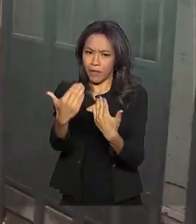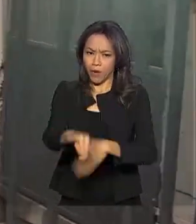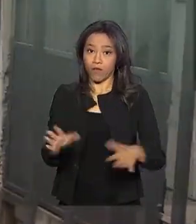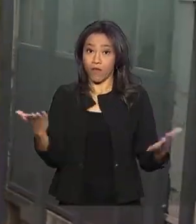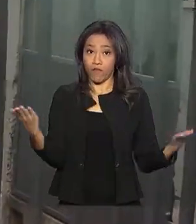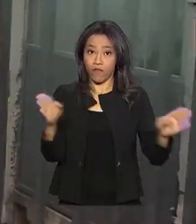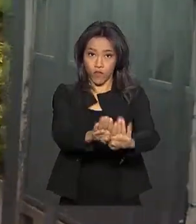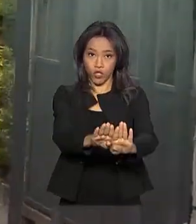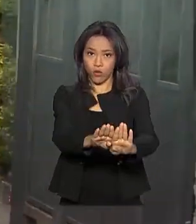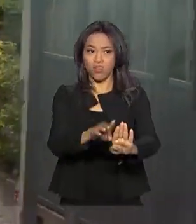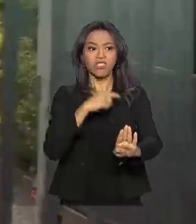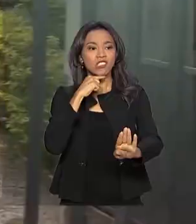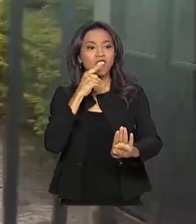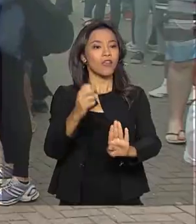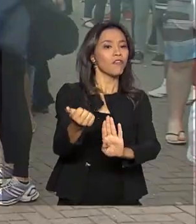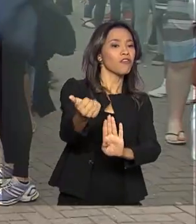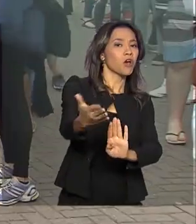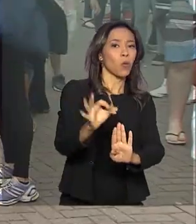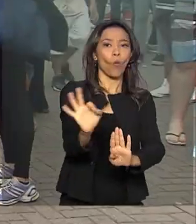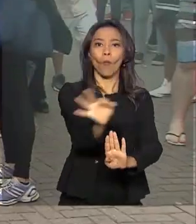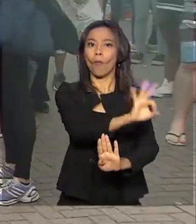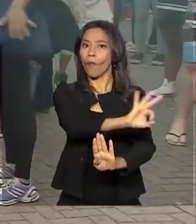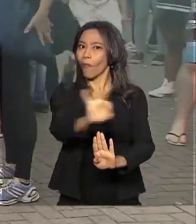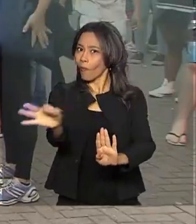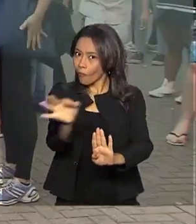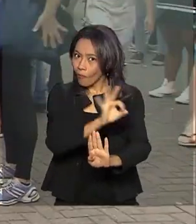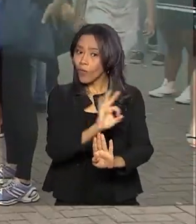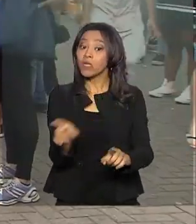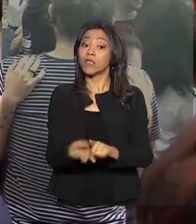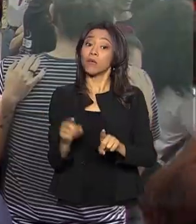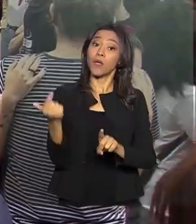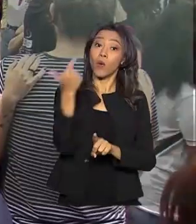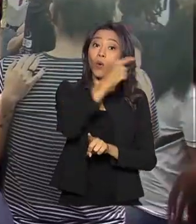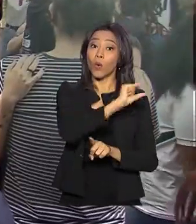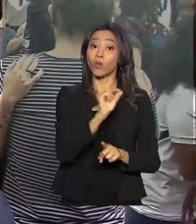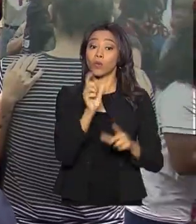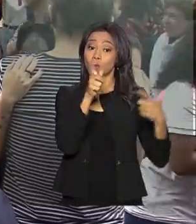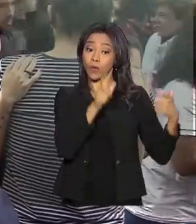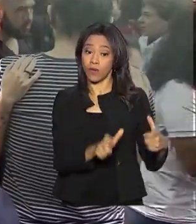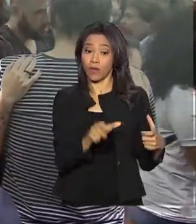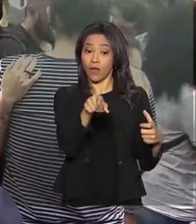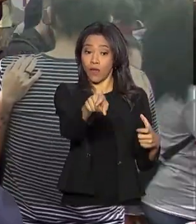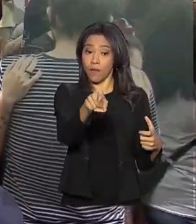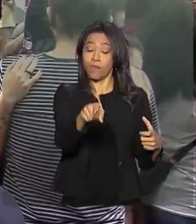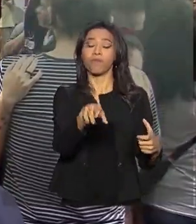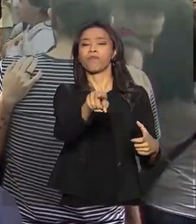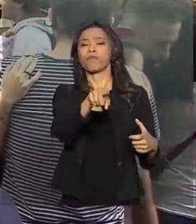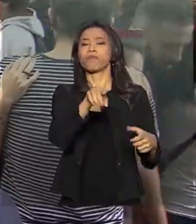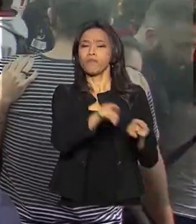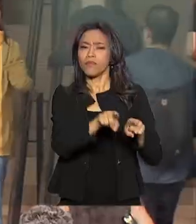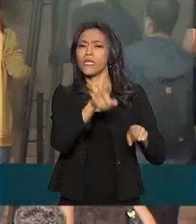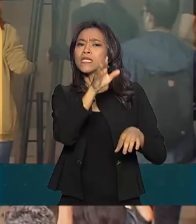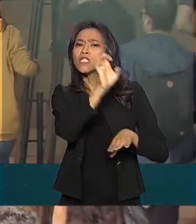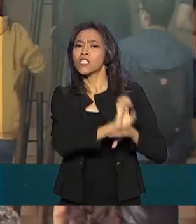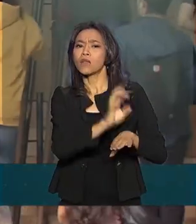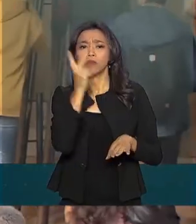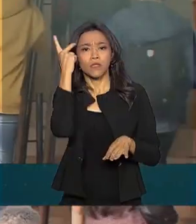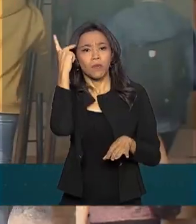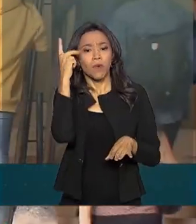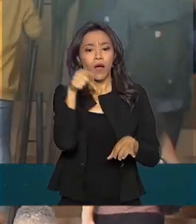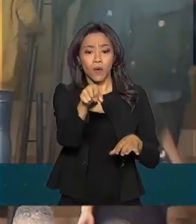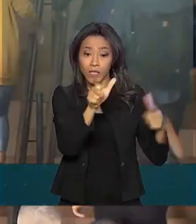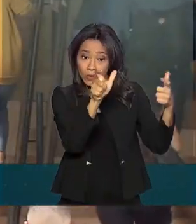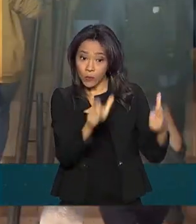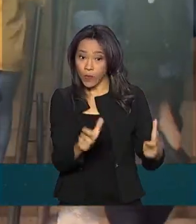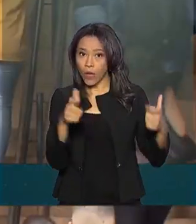portões, ninguém ficou de fora. Também não foi diferente na Uni9, Universidade Particular da Zona Oeste de São Paulo, um dos maiores